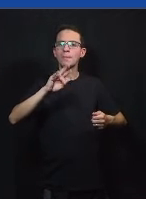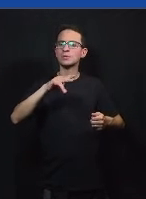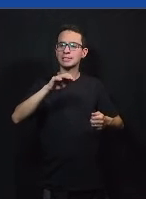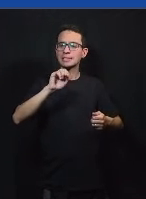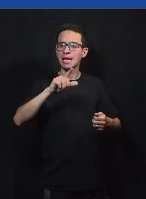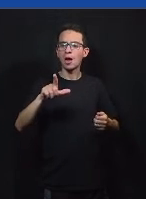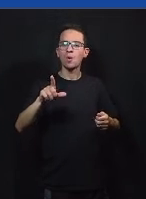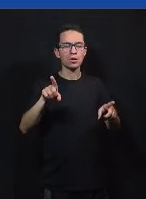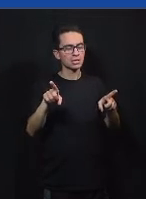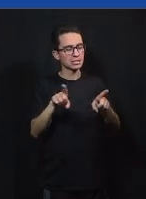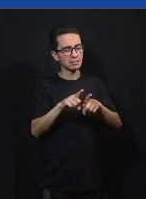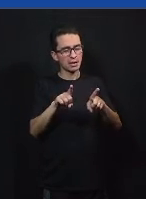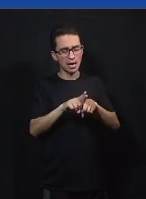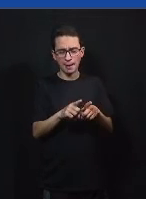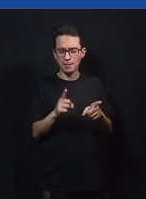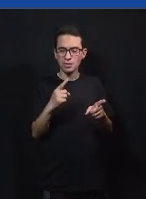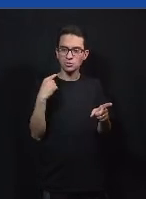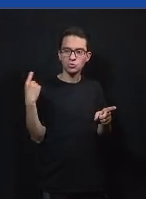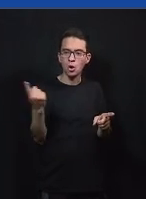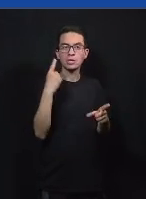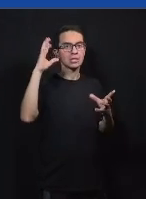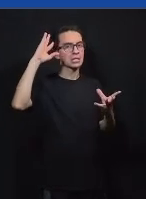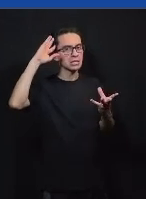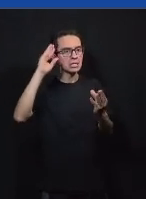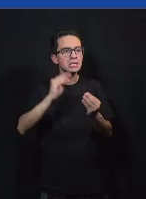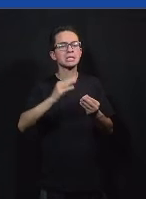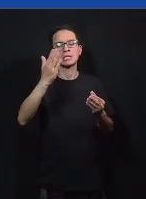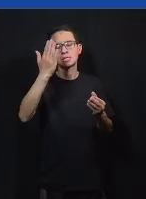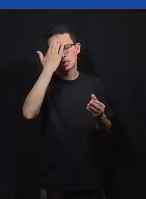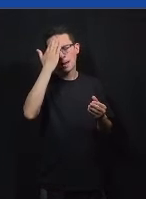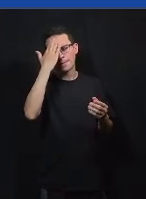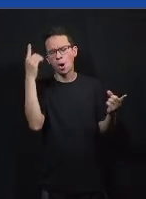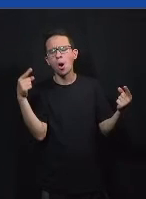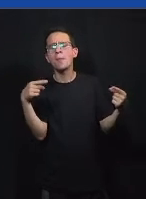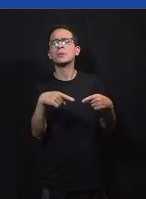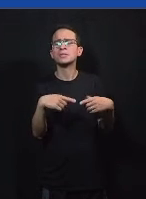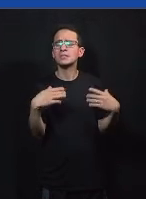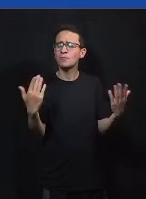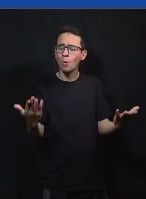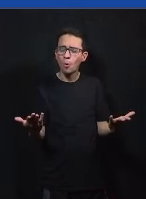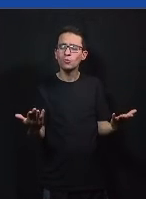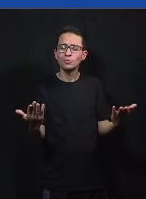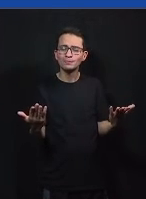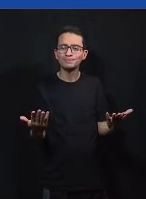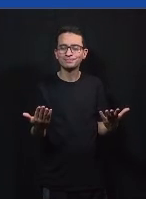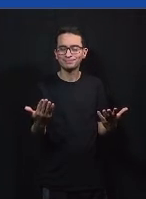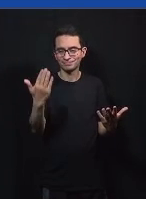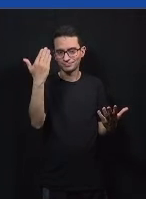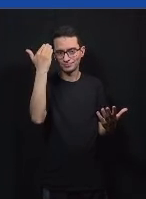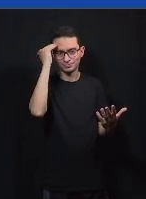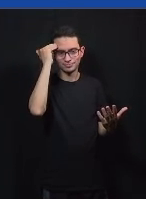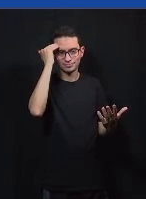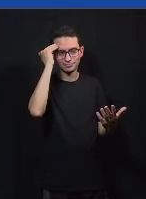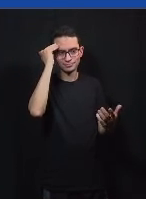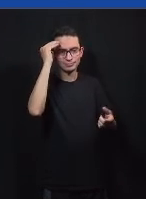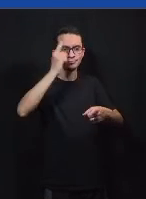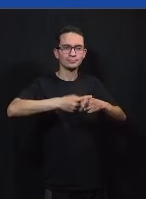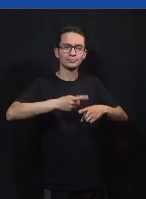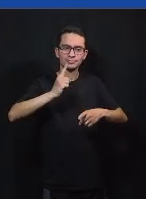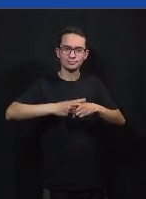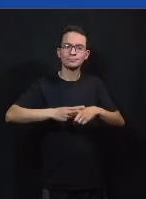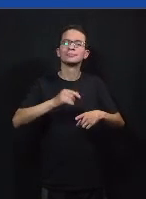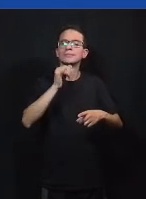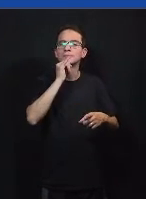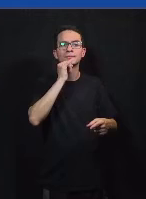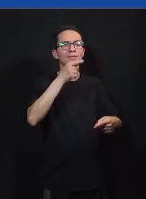também para que todo mundo saiba qual é o objetivo daquilo ali muitas vezes até com o ponto que a Vitória estava falando no debate